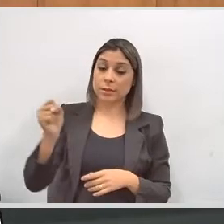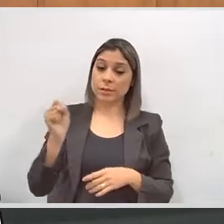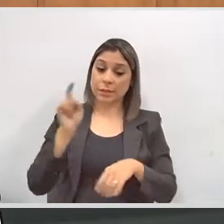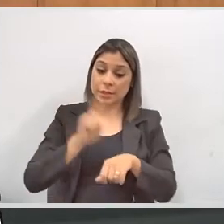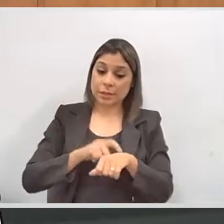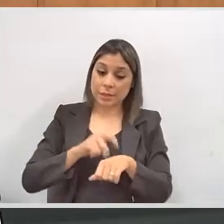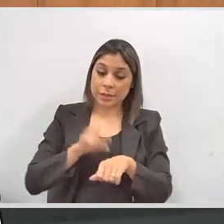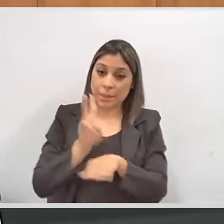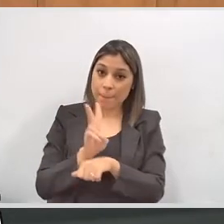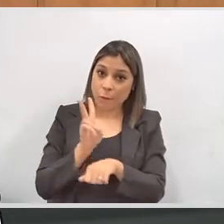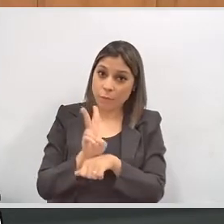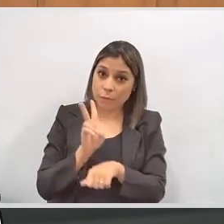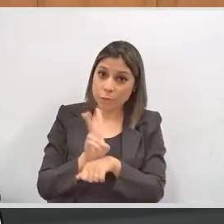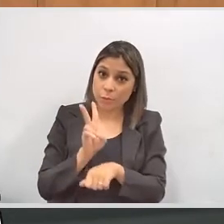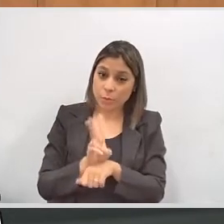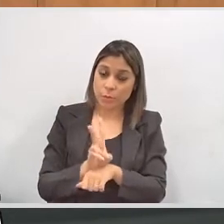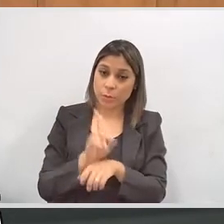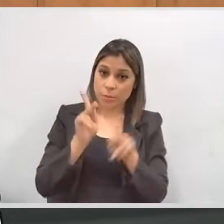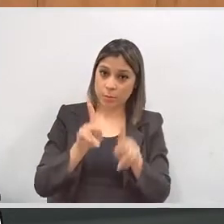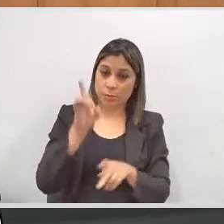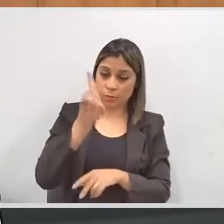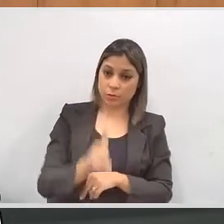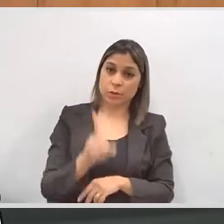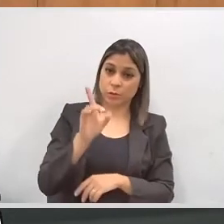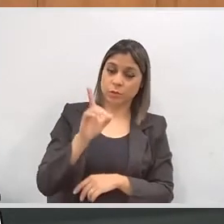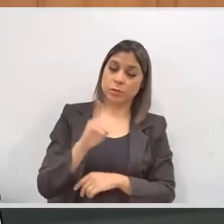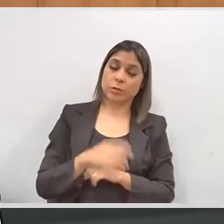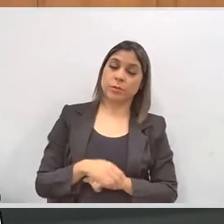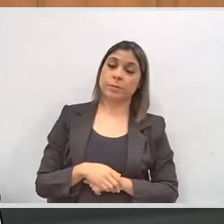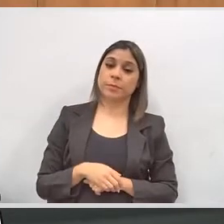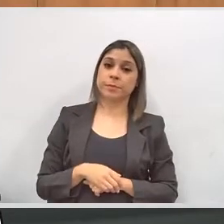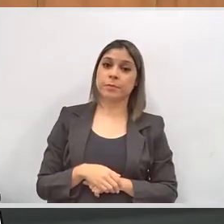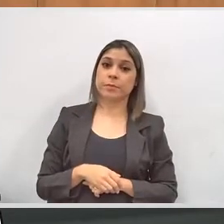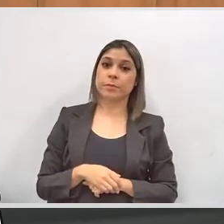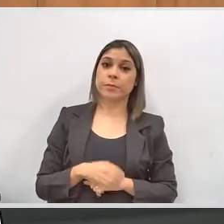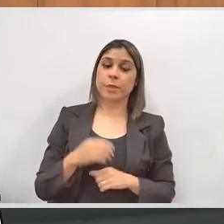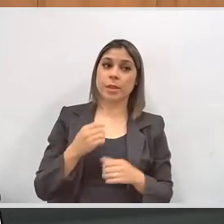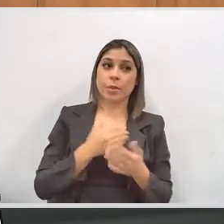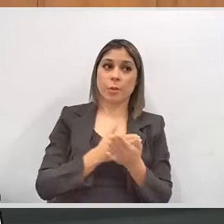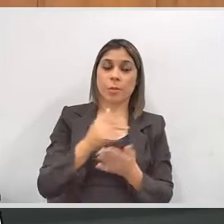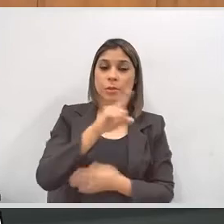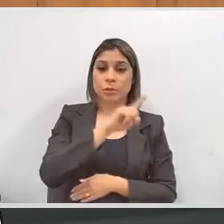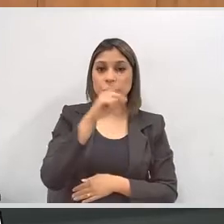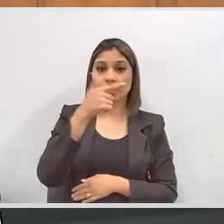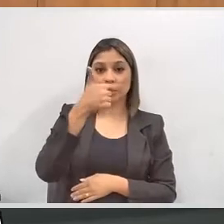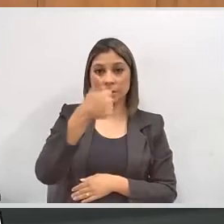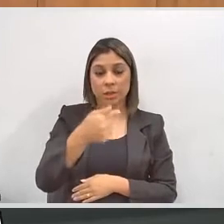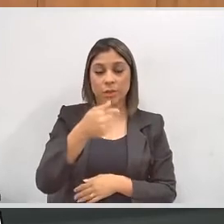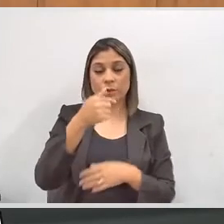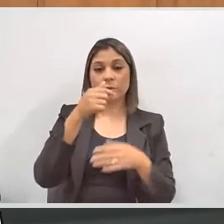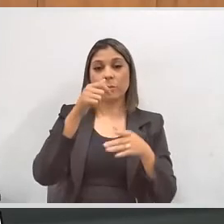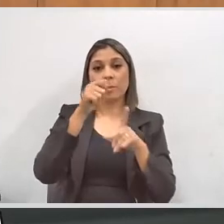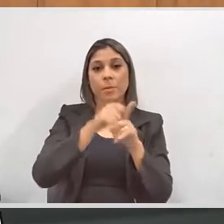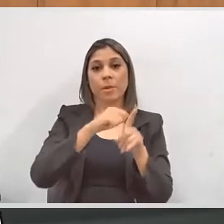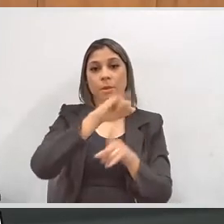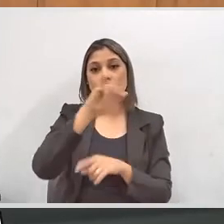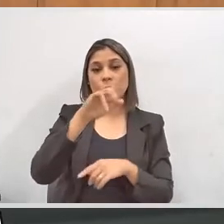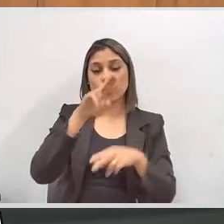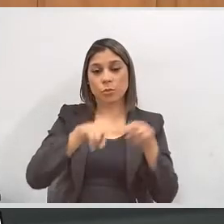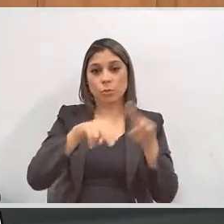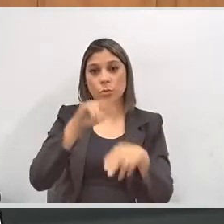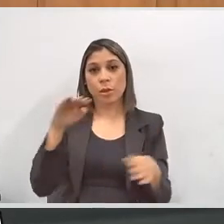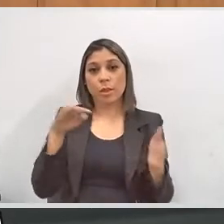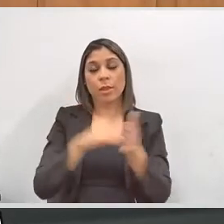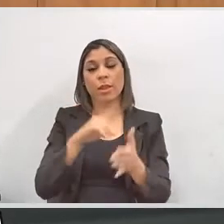temporária a que o eleitor com deficiência terá direito, ela se inicia no dia 17 de julho e se